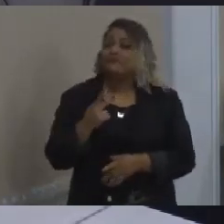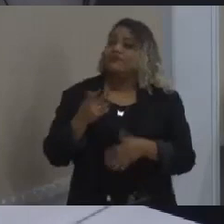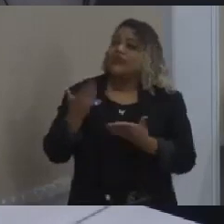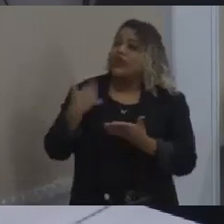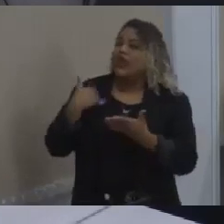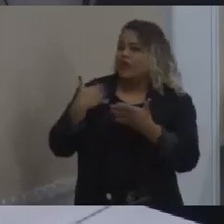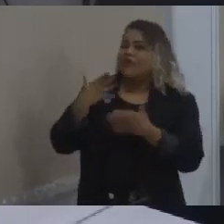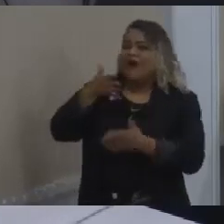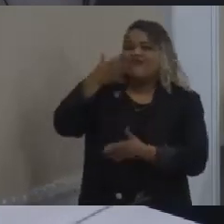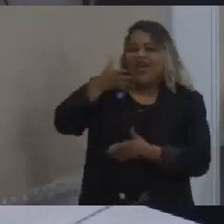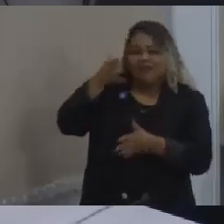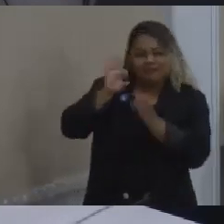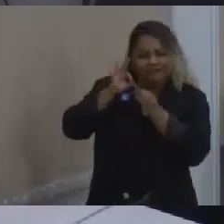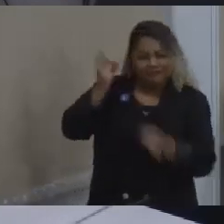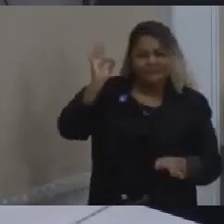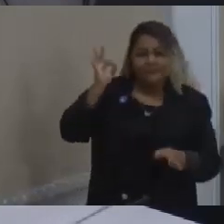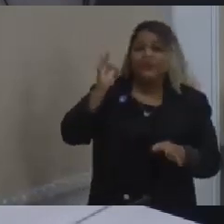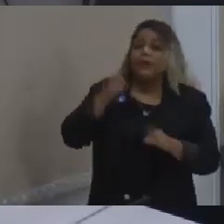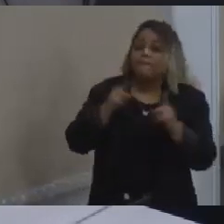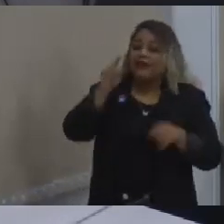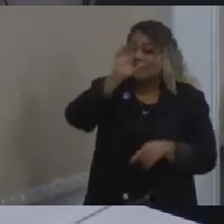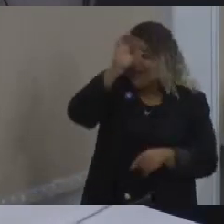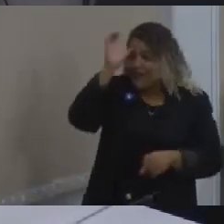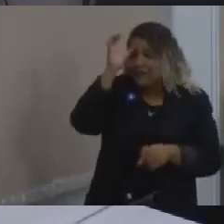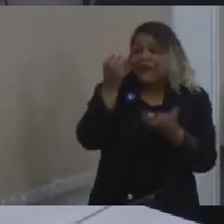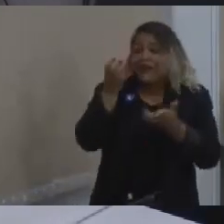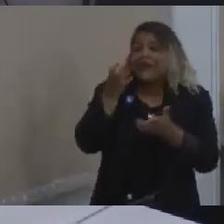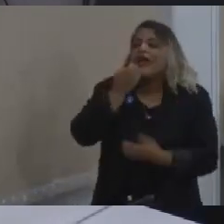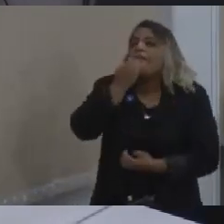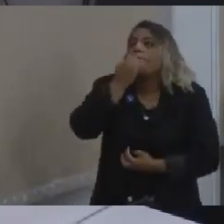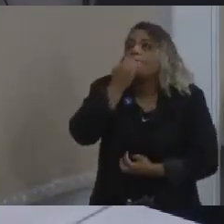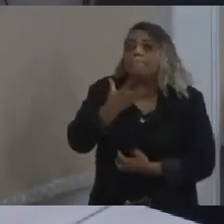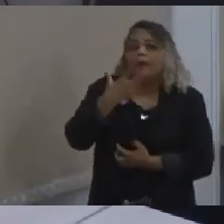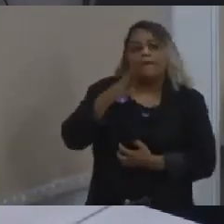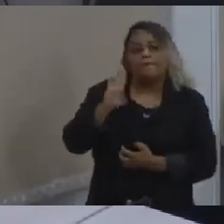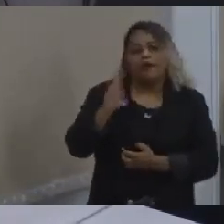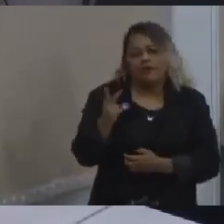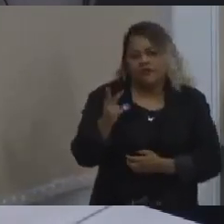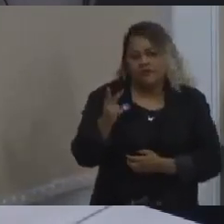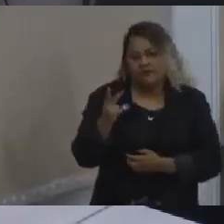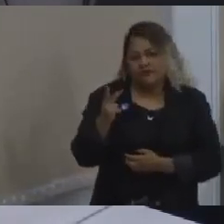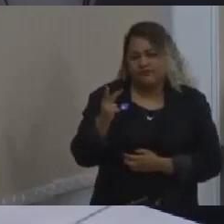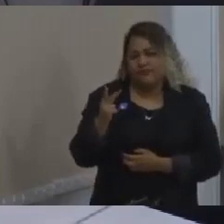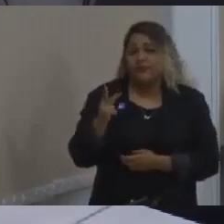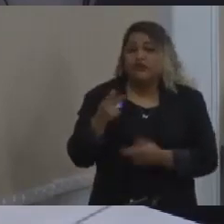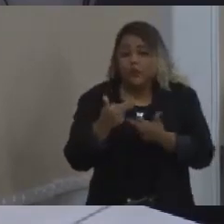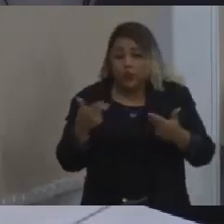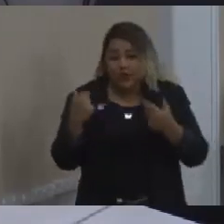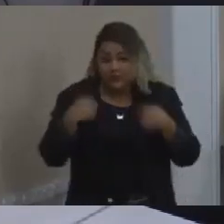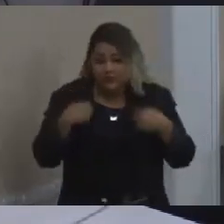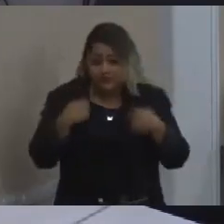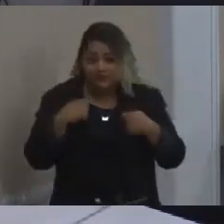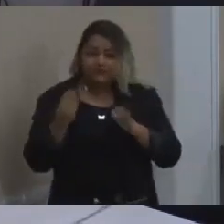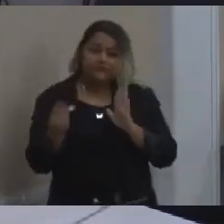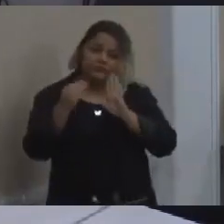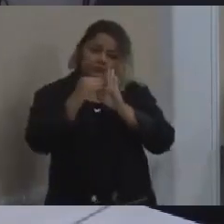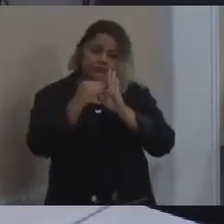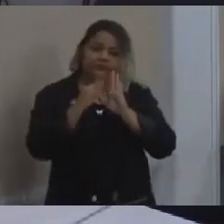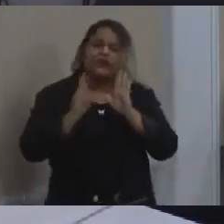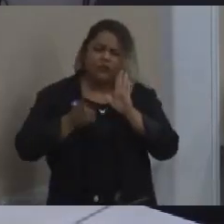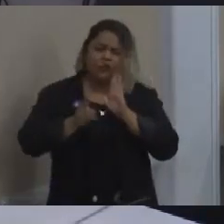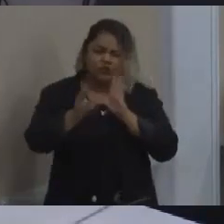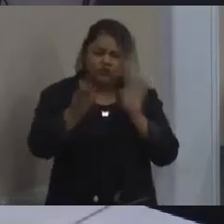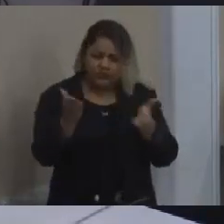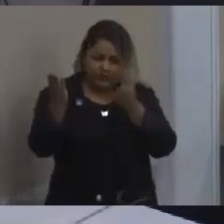entendam que essa Câmara quer o bem da cidade. O que é necessário tem que estar previsto. e vamos seguir então o vereador